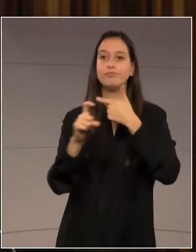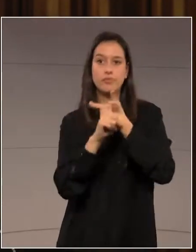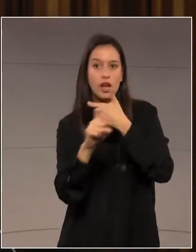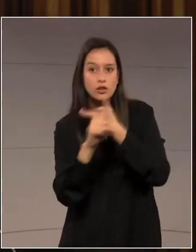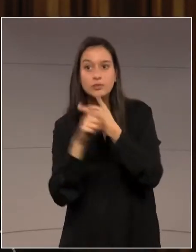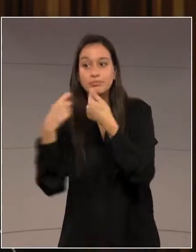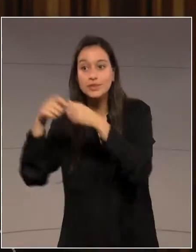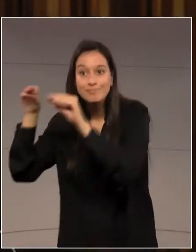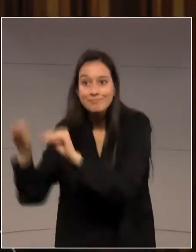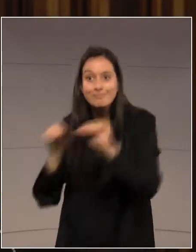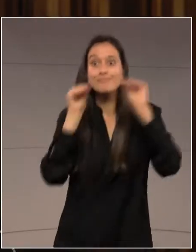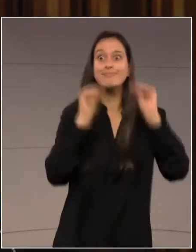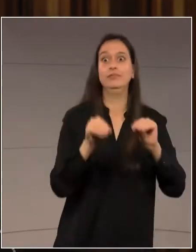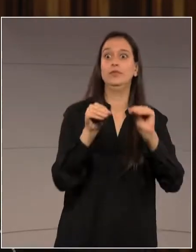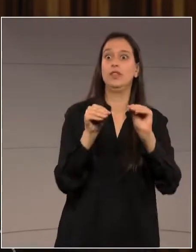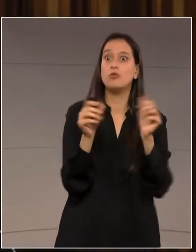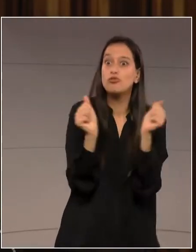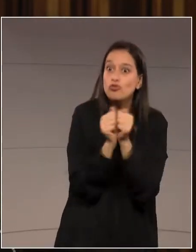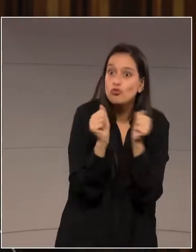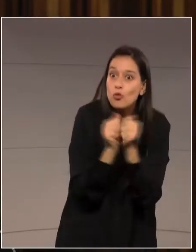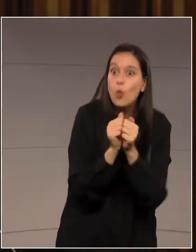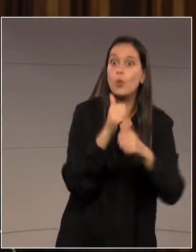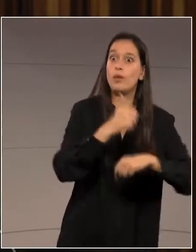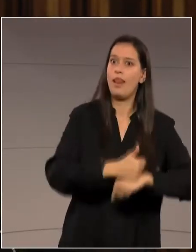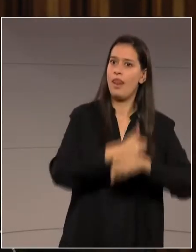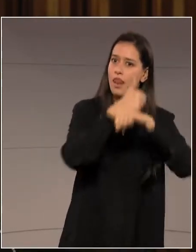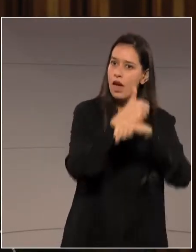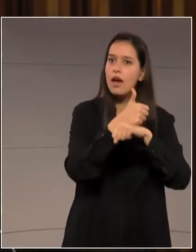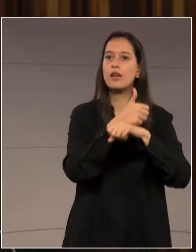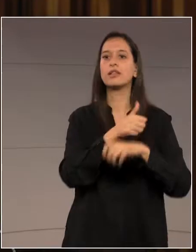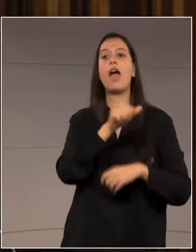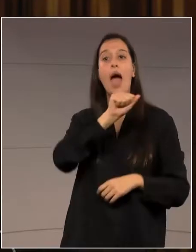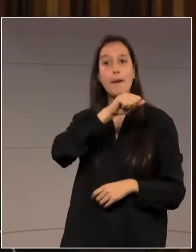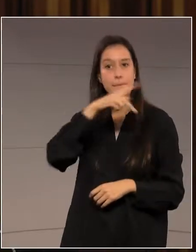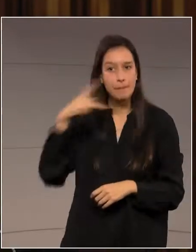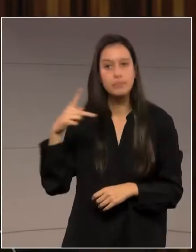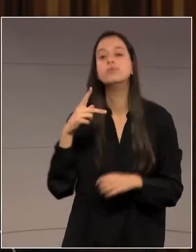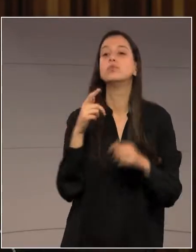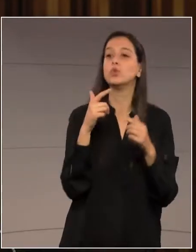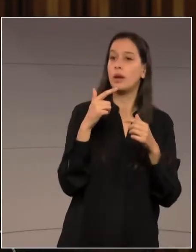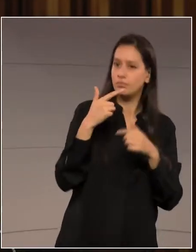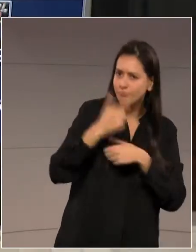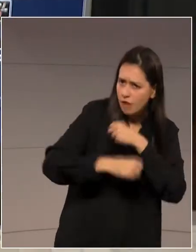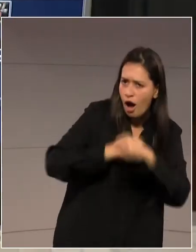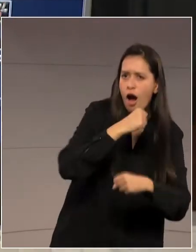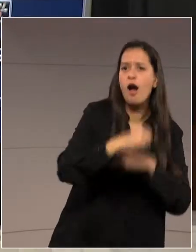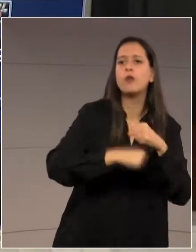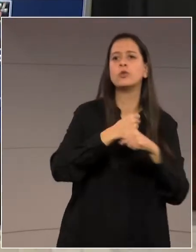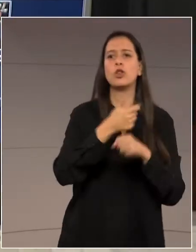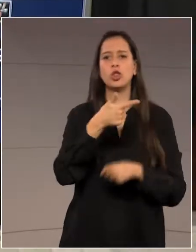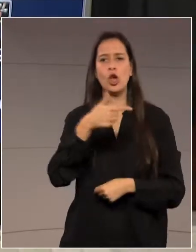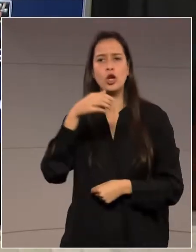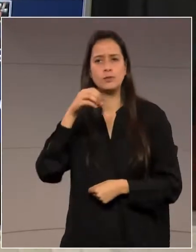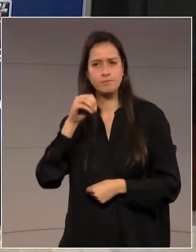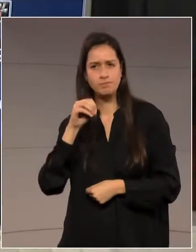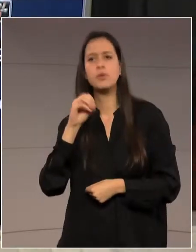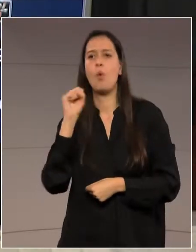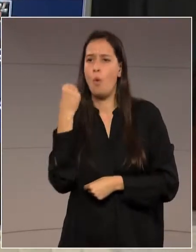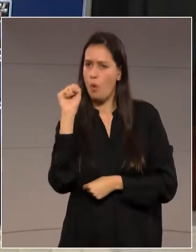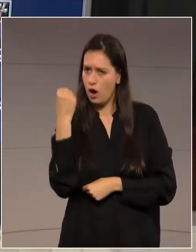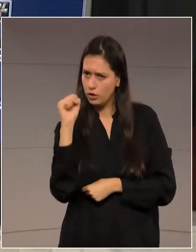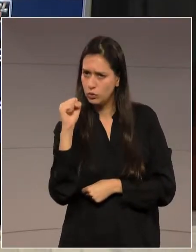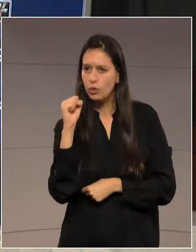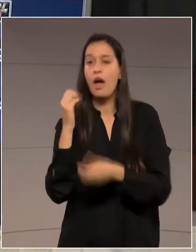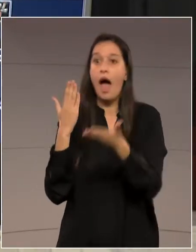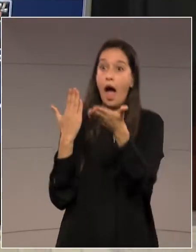presidindo a APP naquele momento. E nós tivemos, então, em 2008, a aprovação do plano de